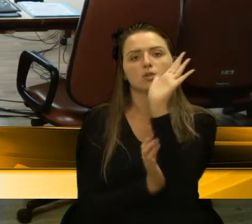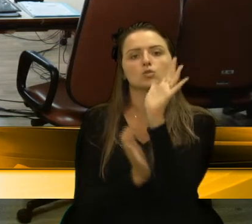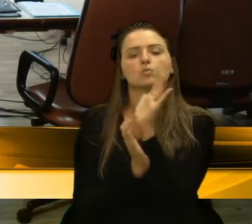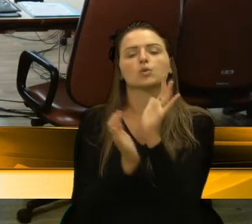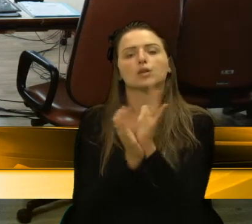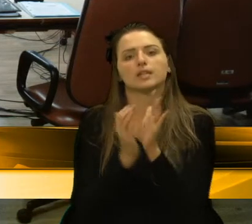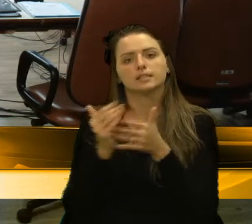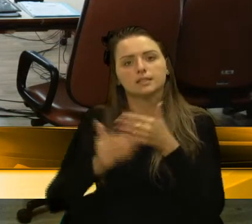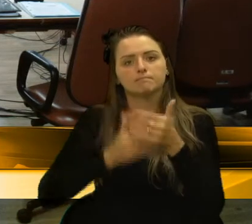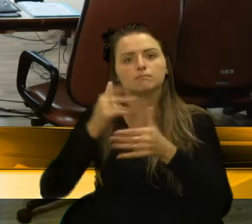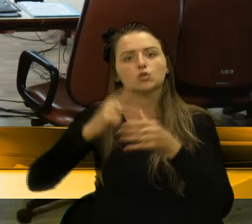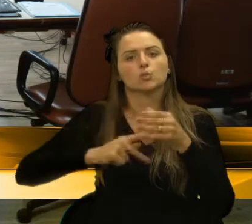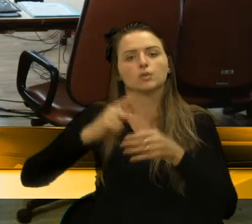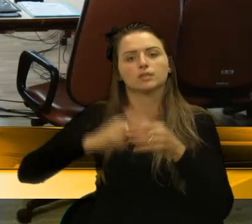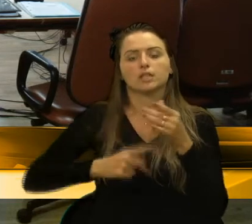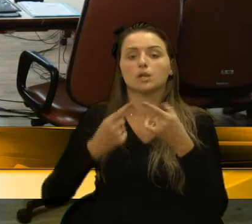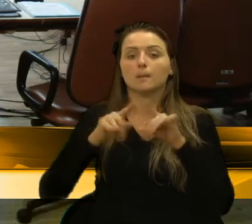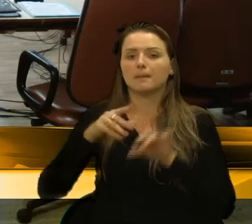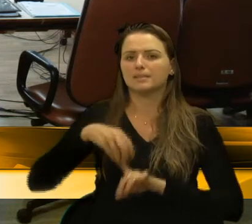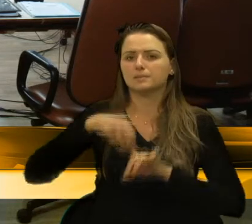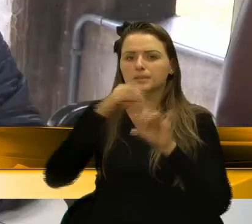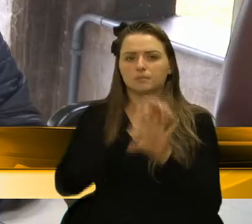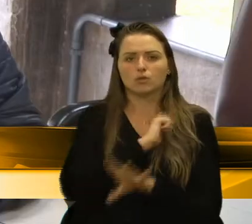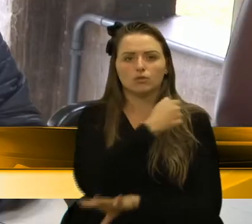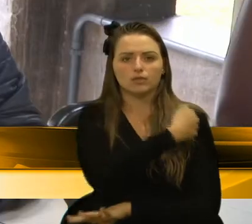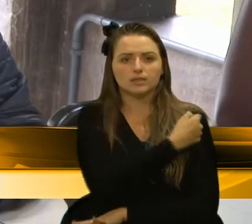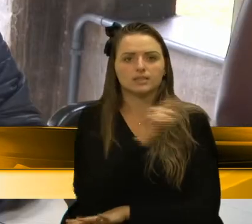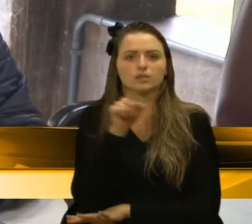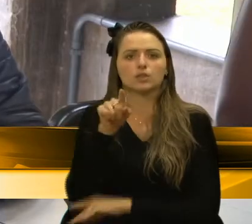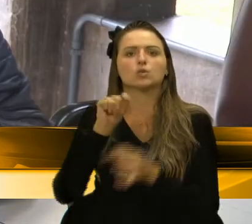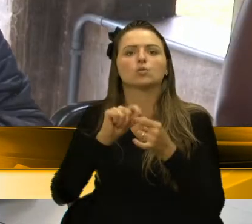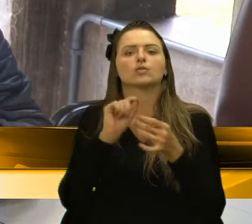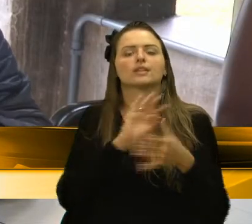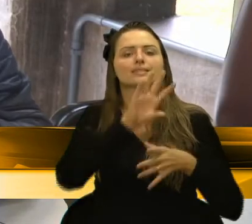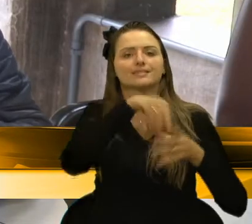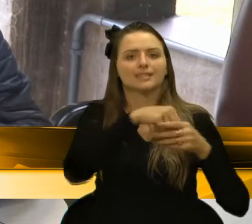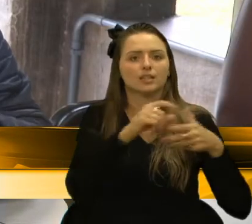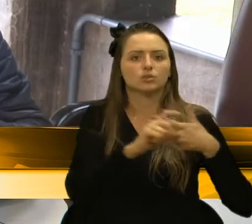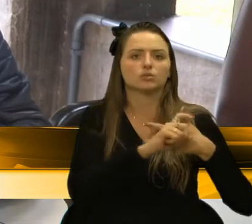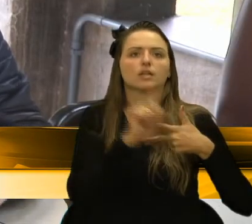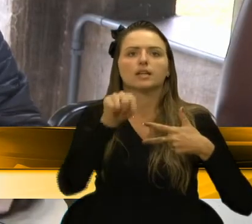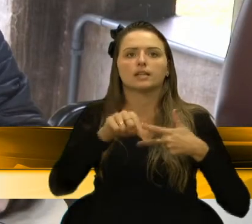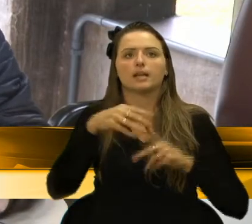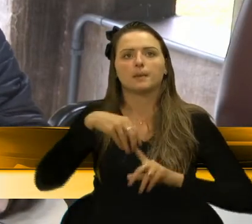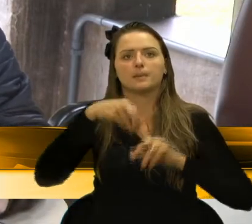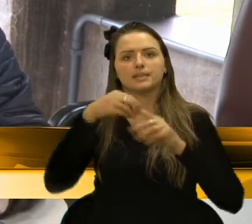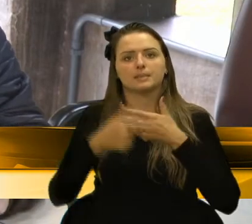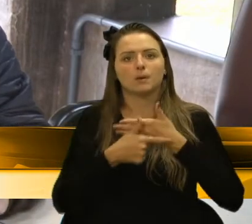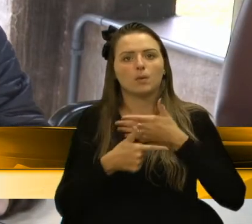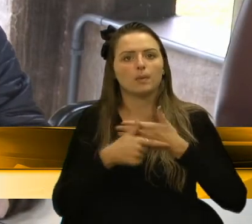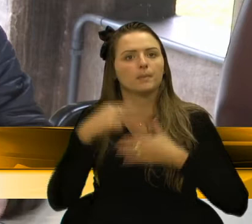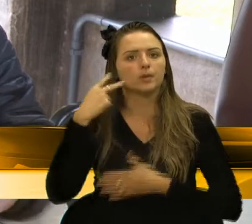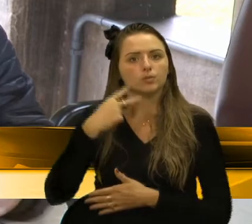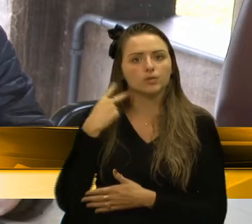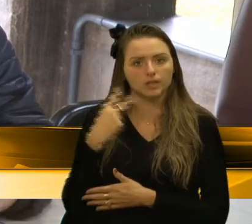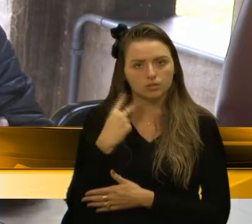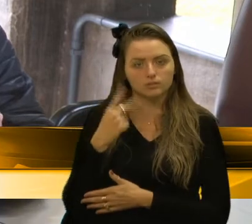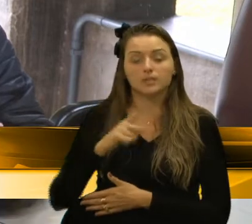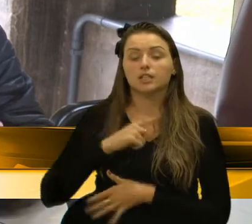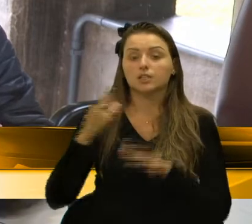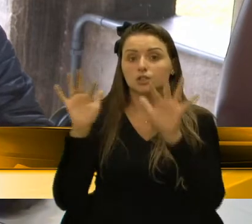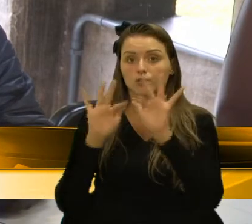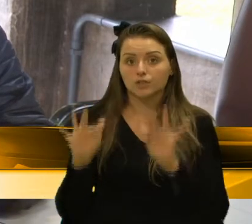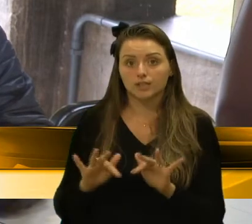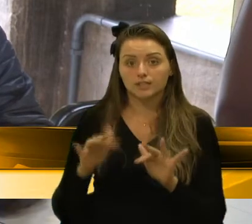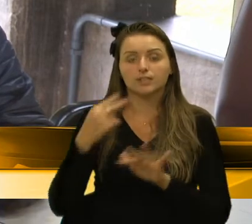processo, mas, principalmente, pela fiscalização que o senhor fez ao Poder Executivo, que é uma das principais funções do vereador. Então, tive a alegria de ser